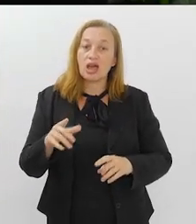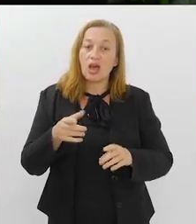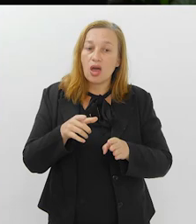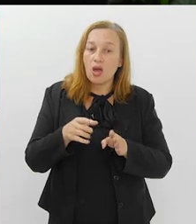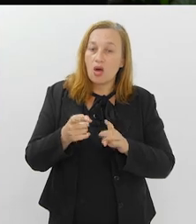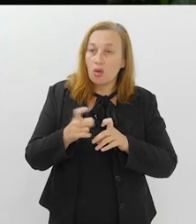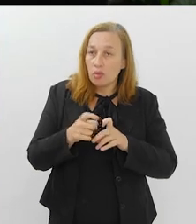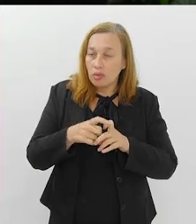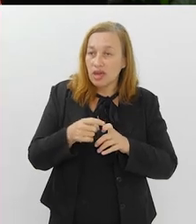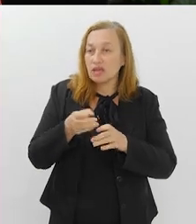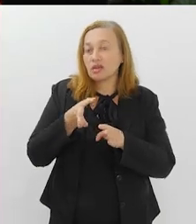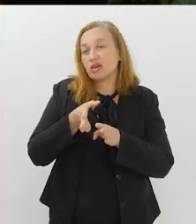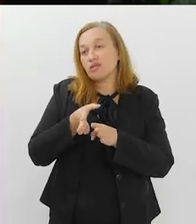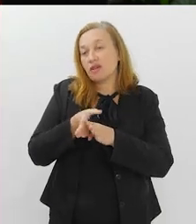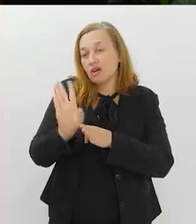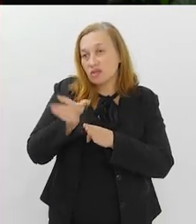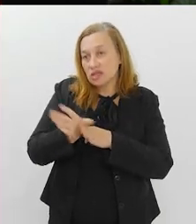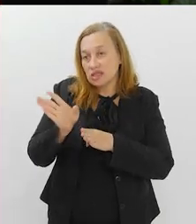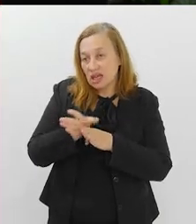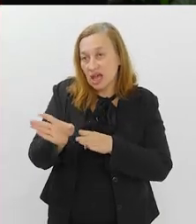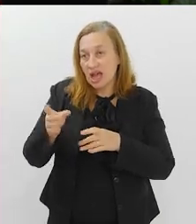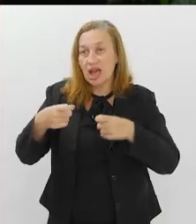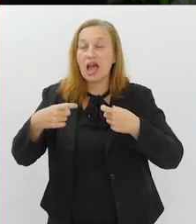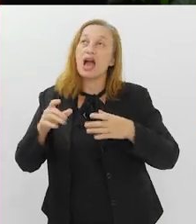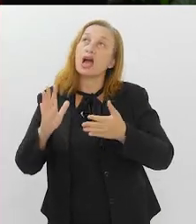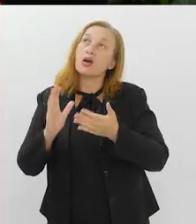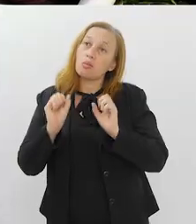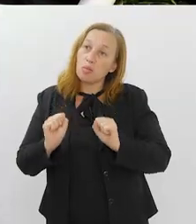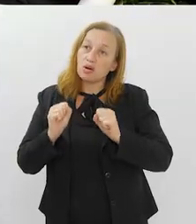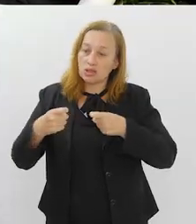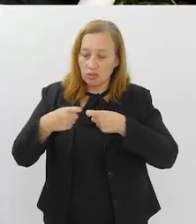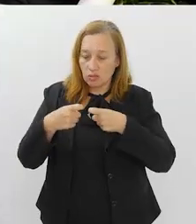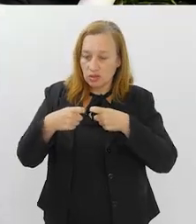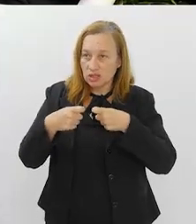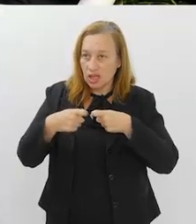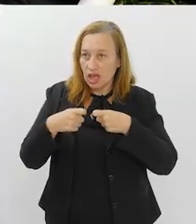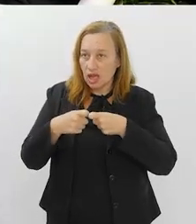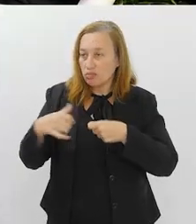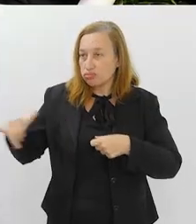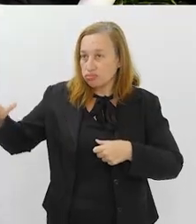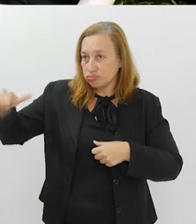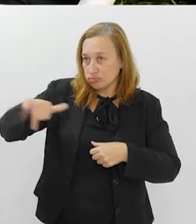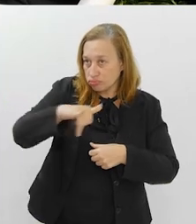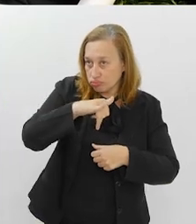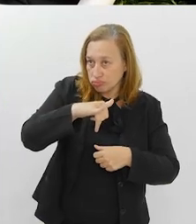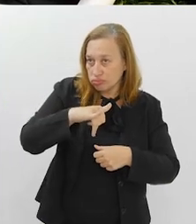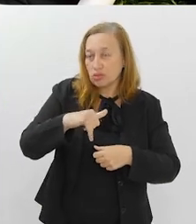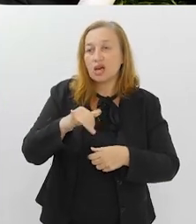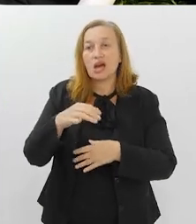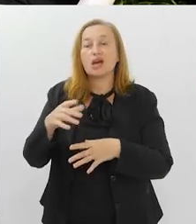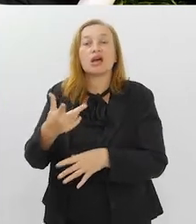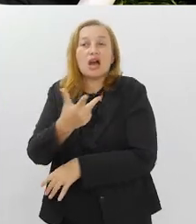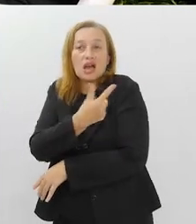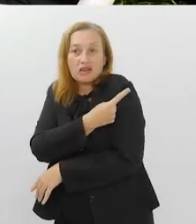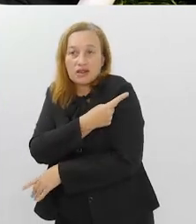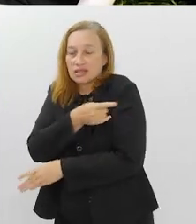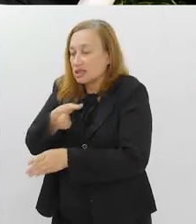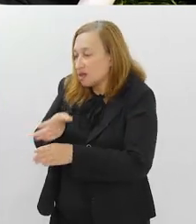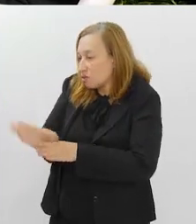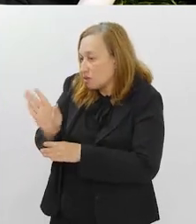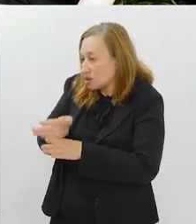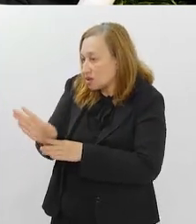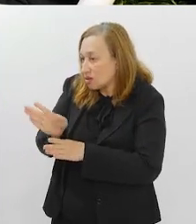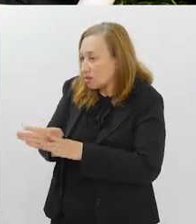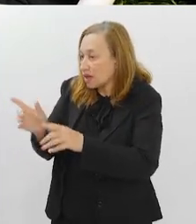ali, talvez colocar uma meia, porque ele vai ficar muito tempo de compressão, vai ficar muito tempo naquele voo, vai também orientar ele as vacinas que são